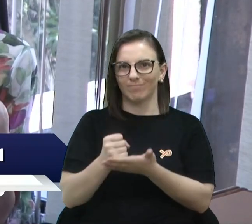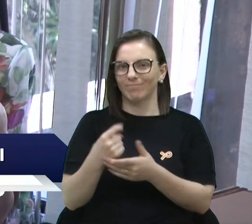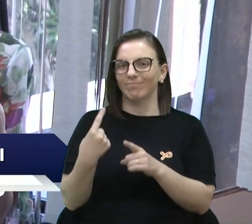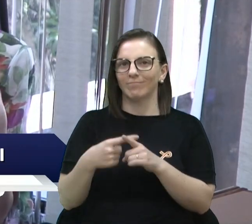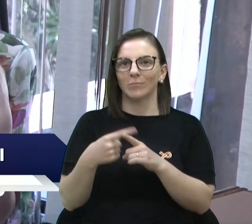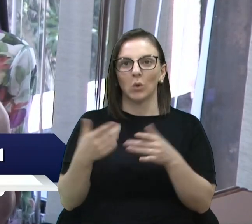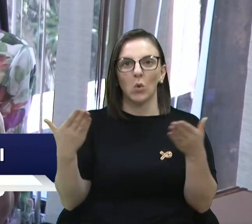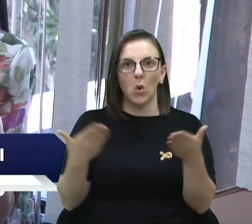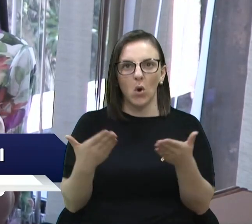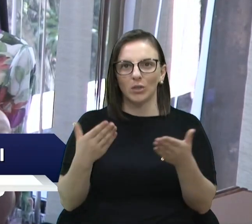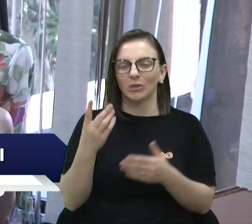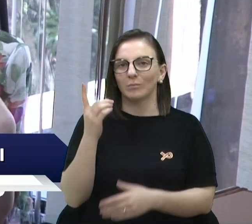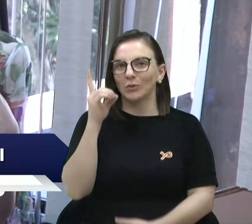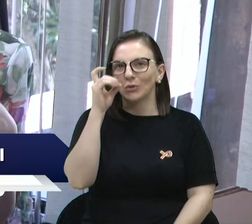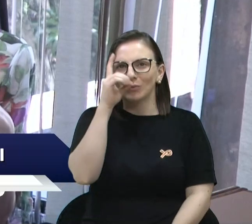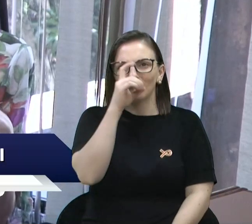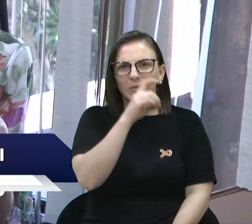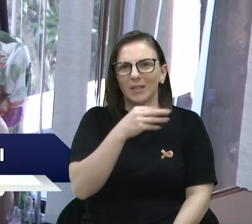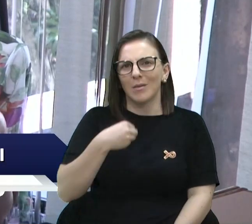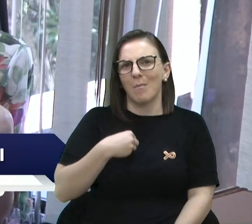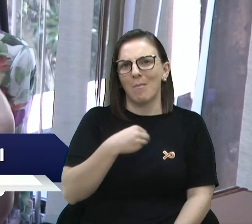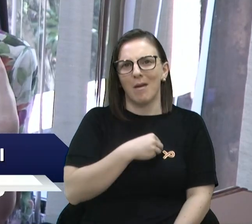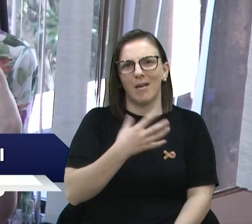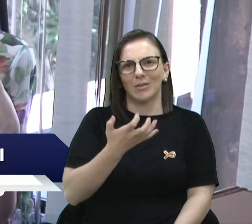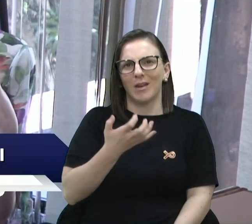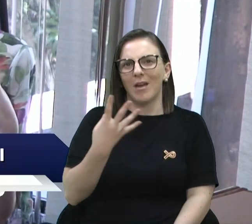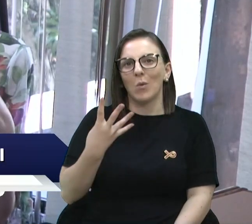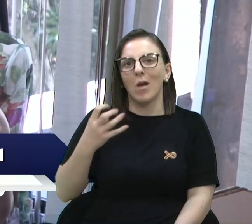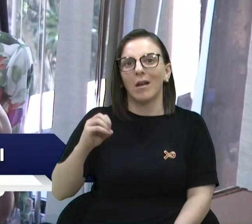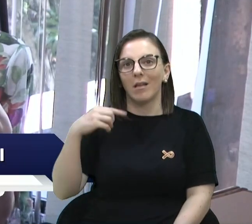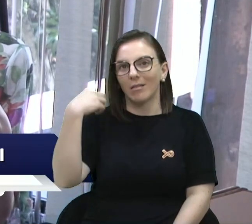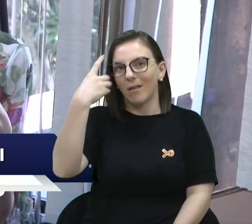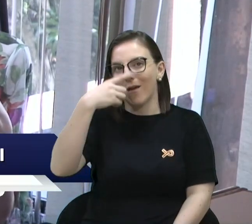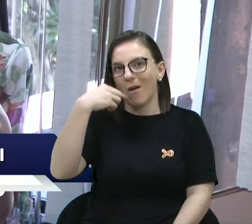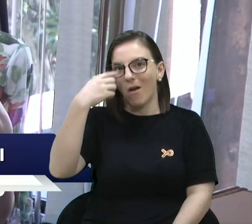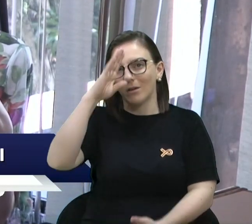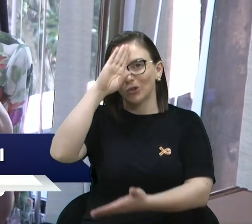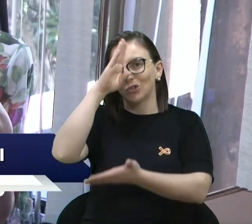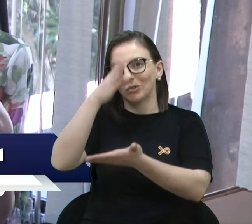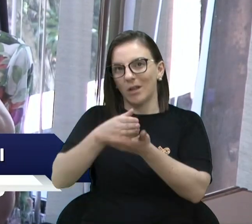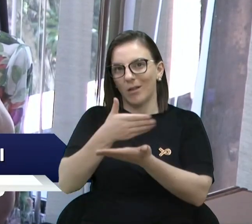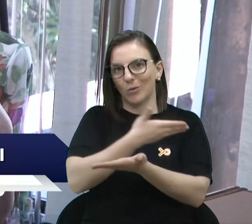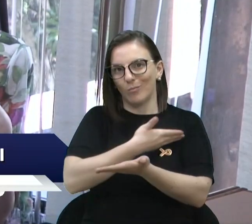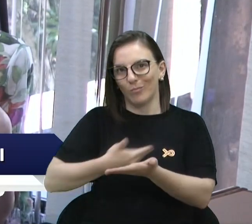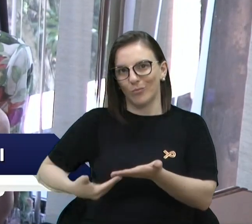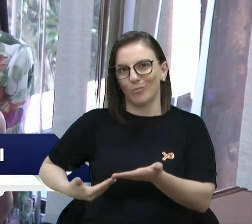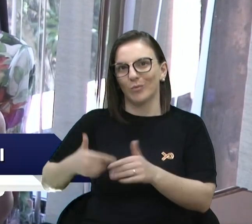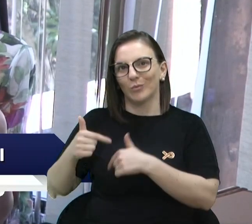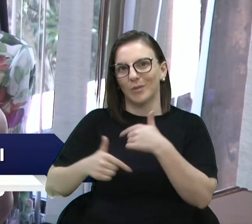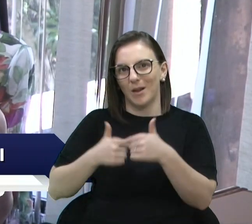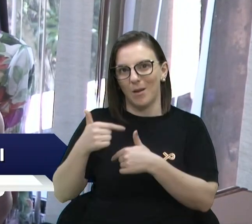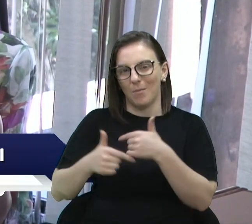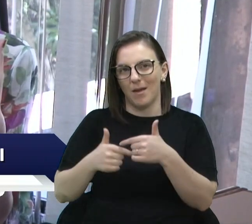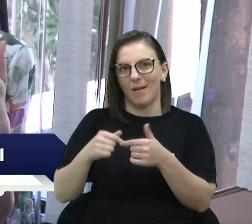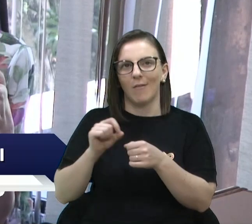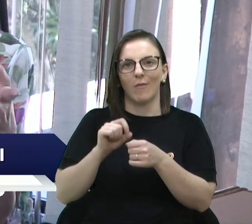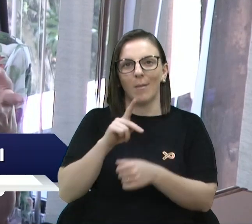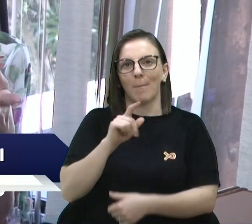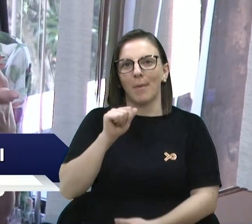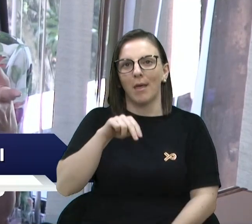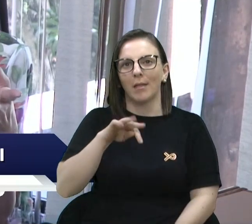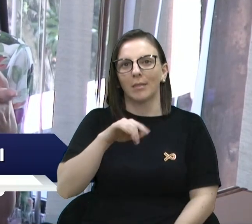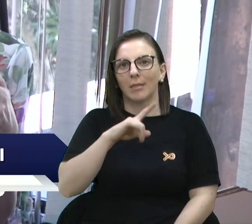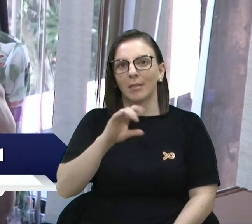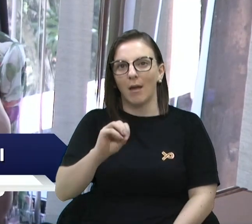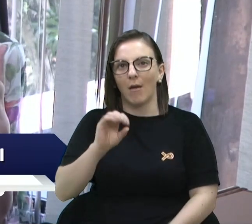é muito difícil um médico que queira dispor das 40 horas semanais para o serviço público, fazendo plantões num fim de